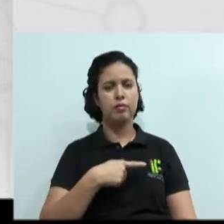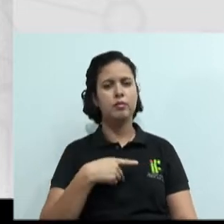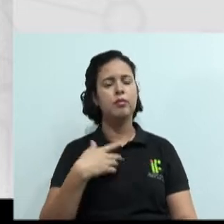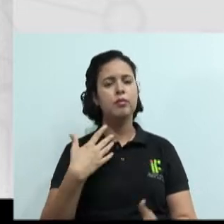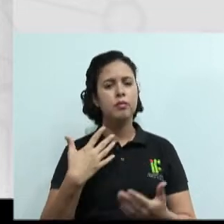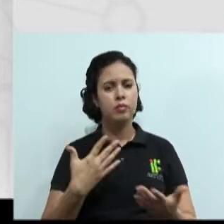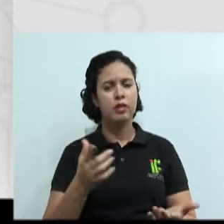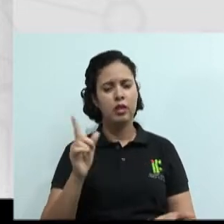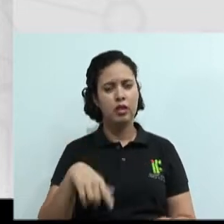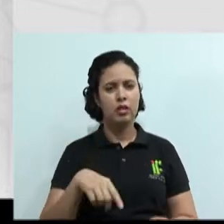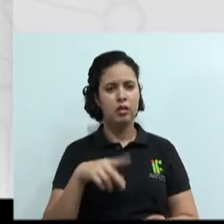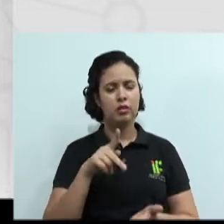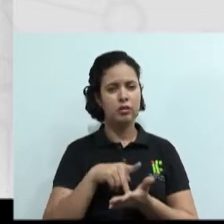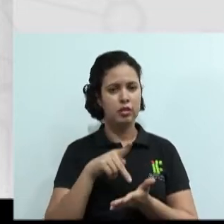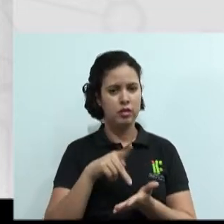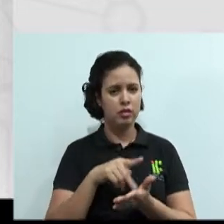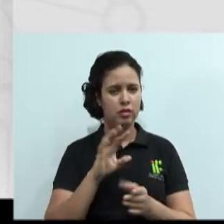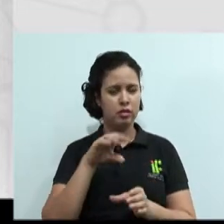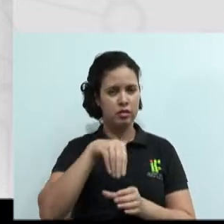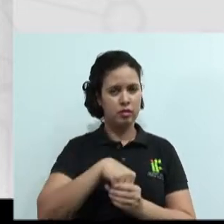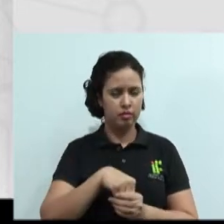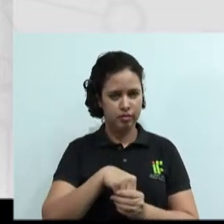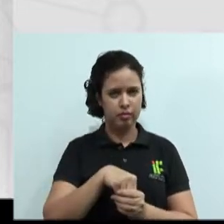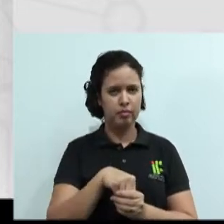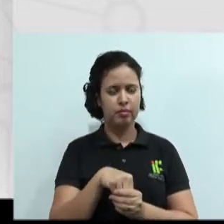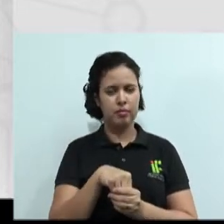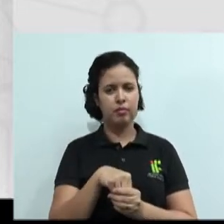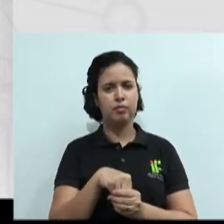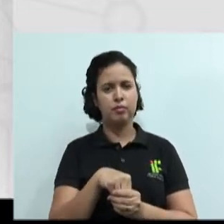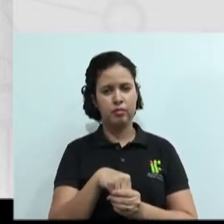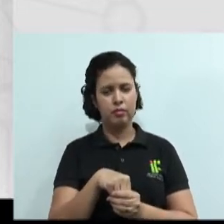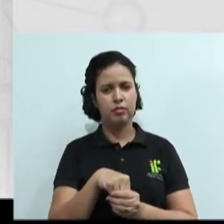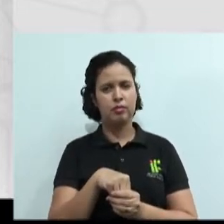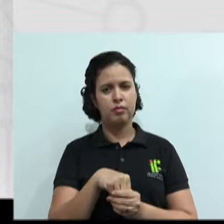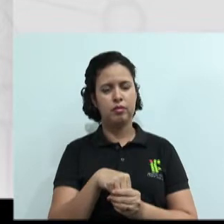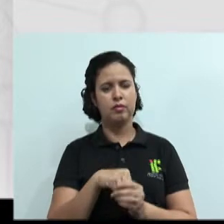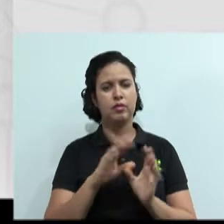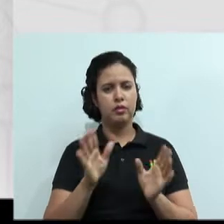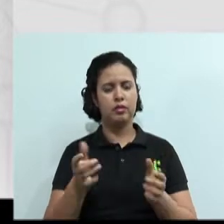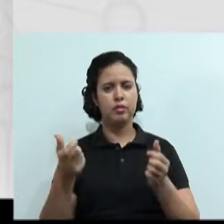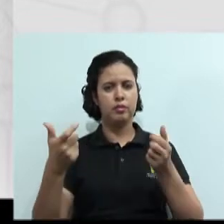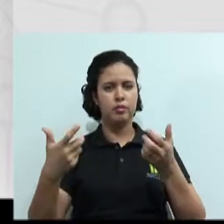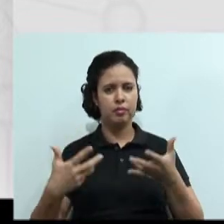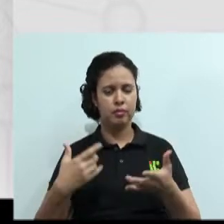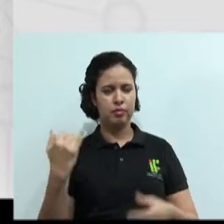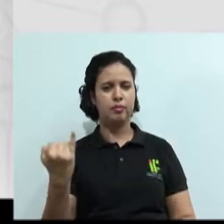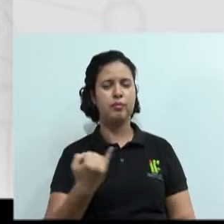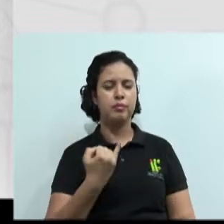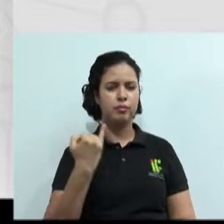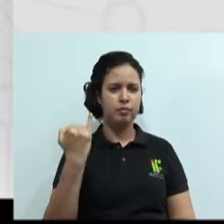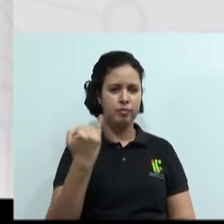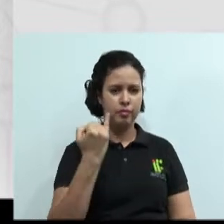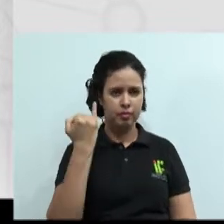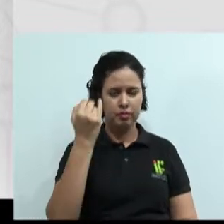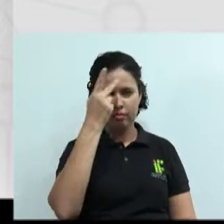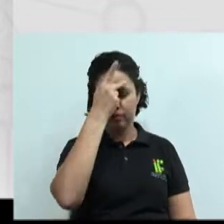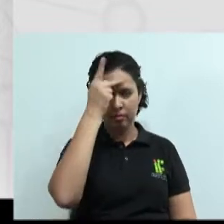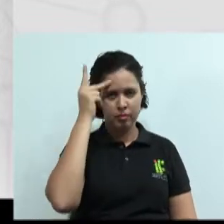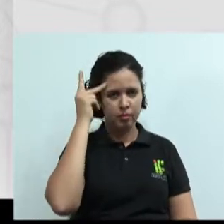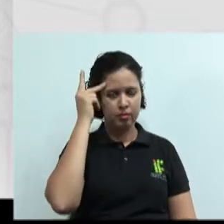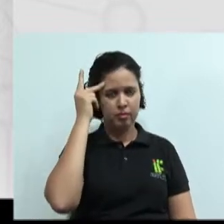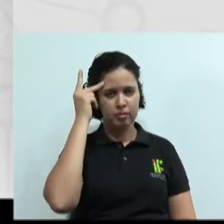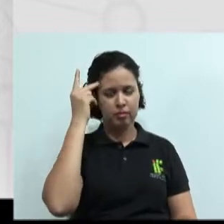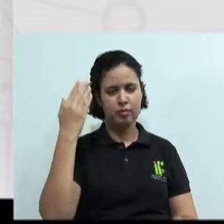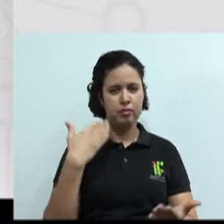não deixa de ser uma verdade dentro do cooperativismo, né? Como o professor Alberto aí exemplificou, a importância das pessoas se